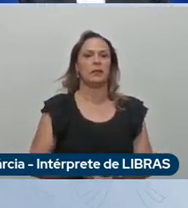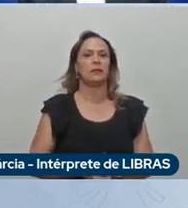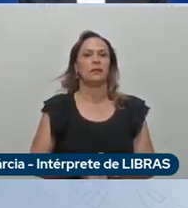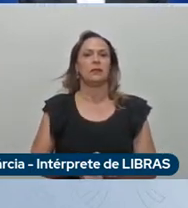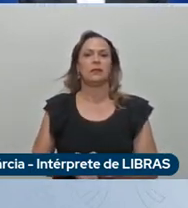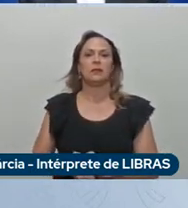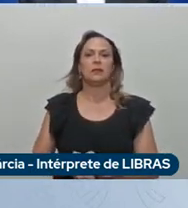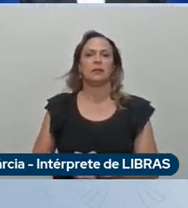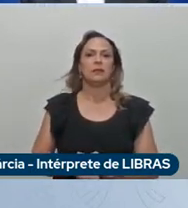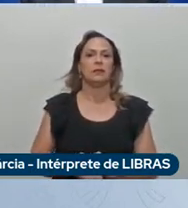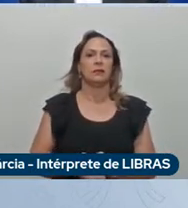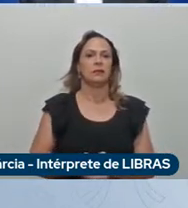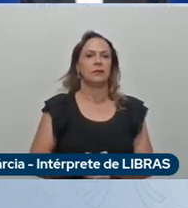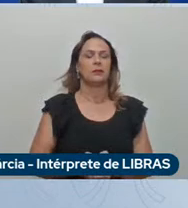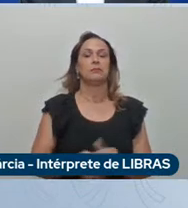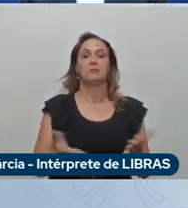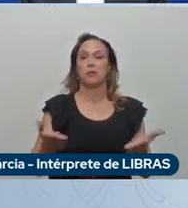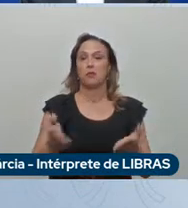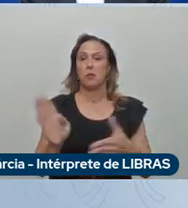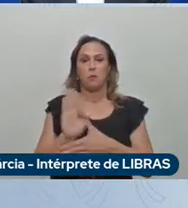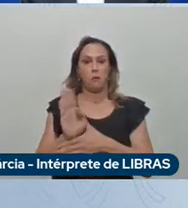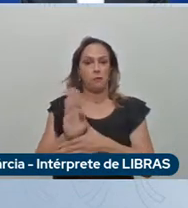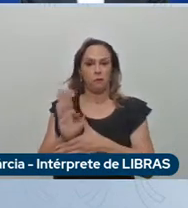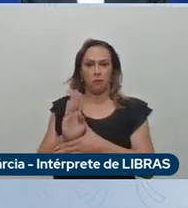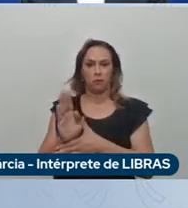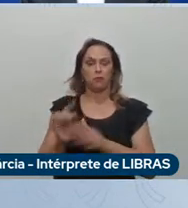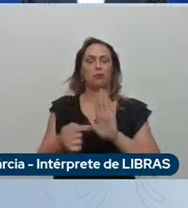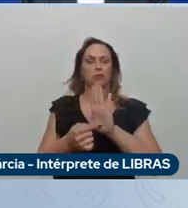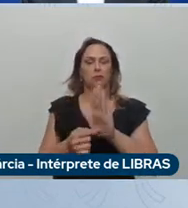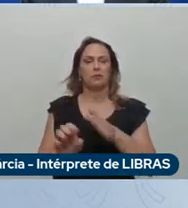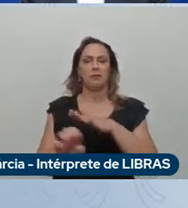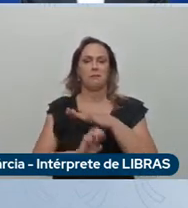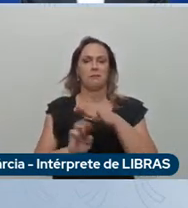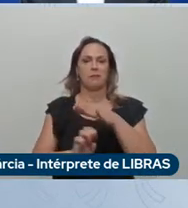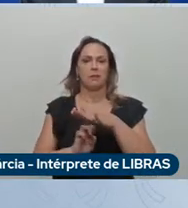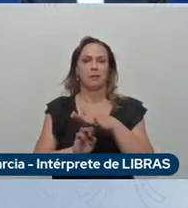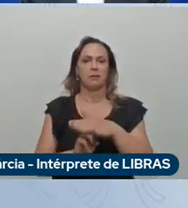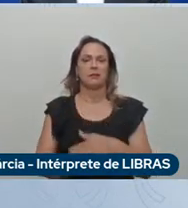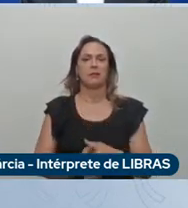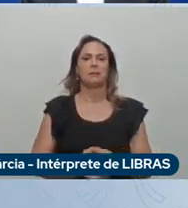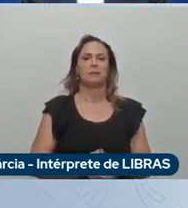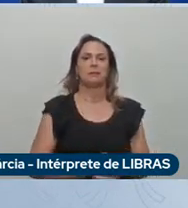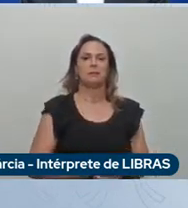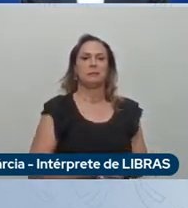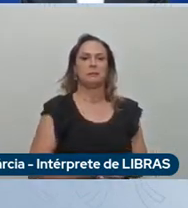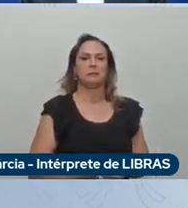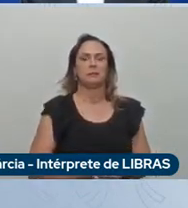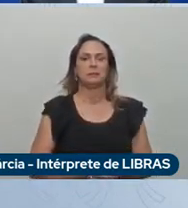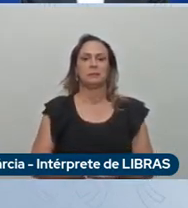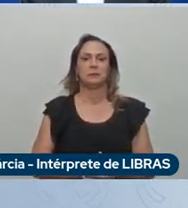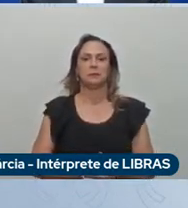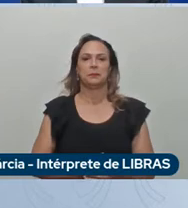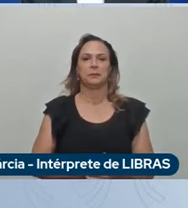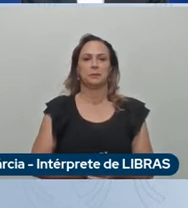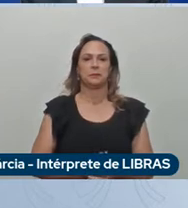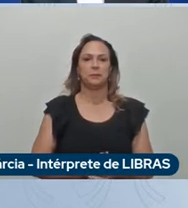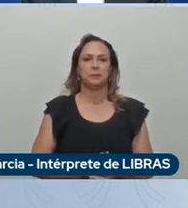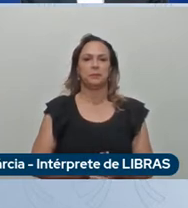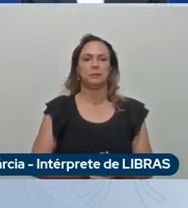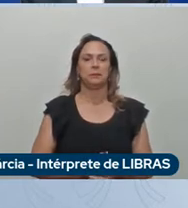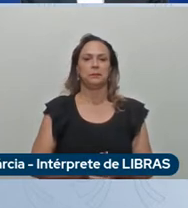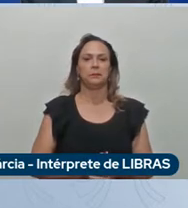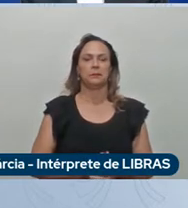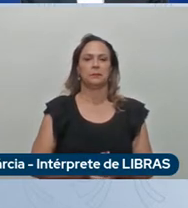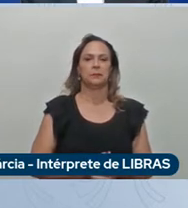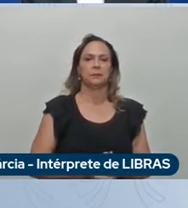Estamos em um pequeno vídeo aqui, que está lá. Não apenas fazemos carros, nós criamos histórias. Histórias que foram parte de nossas